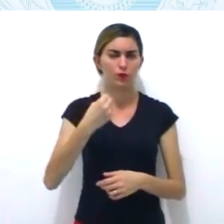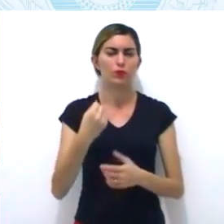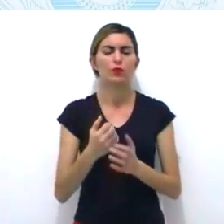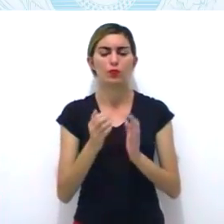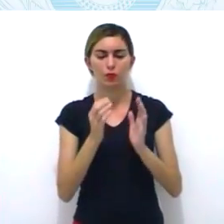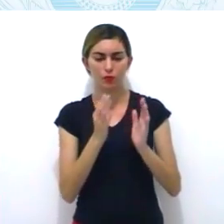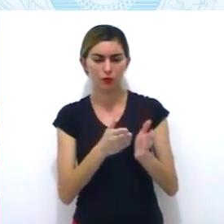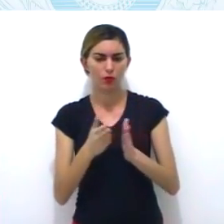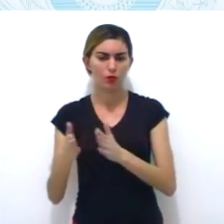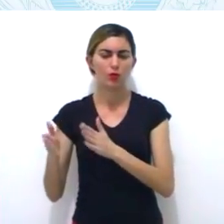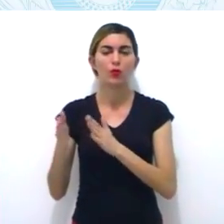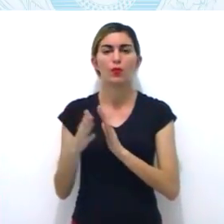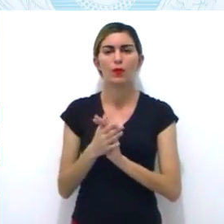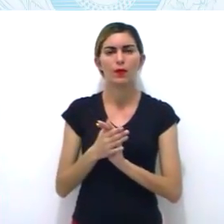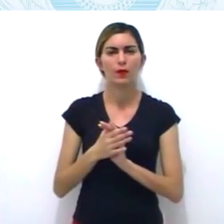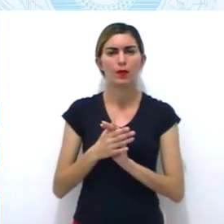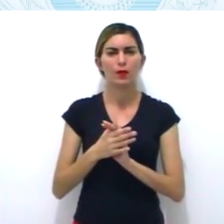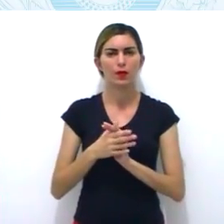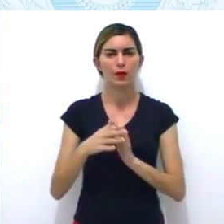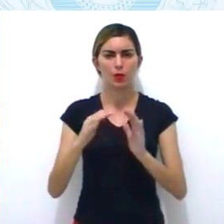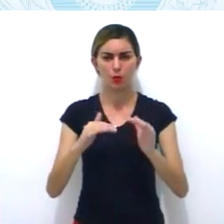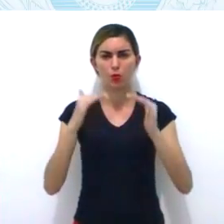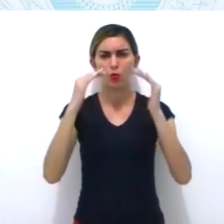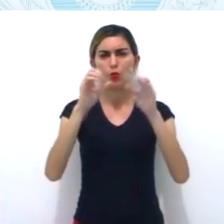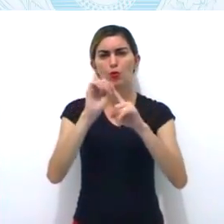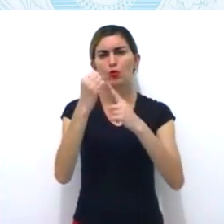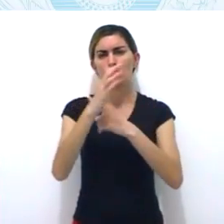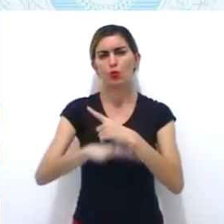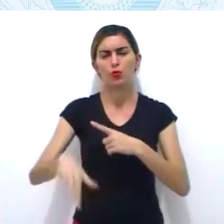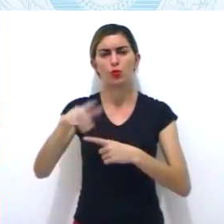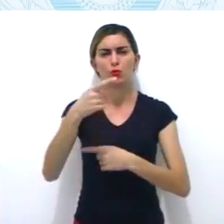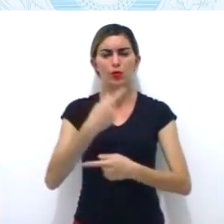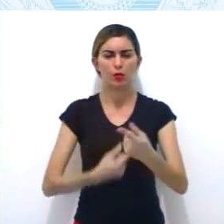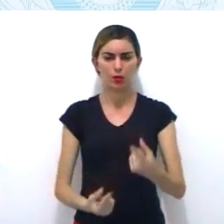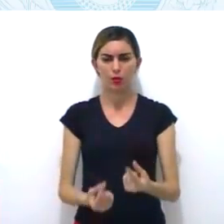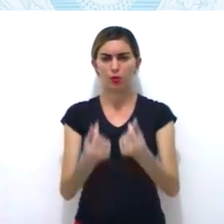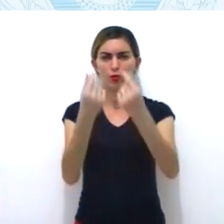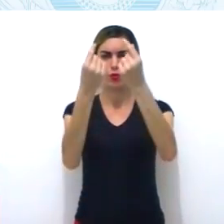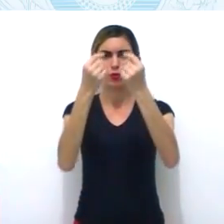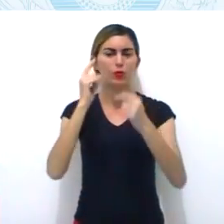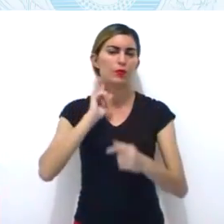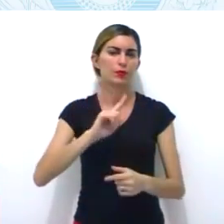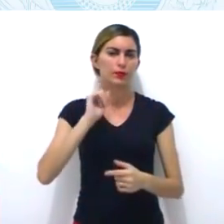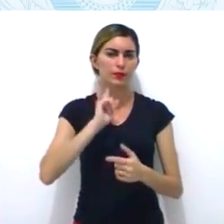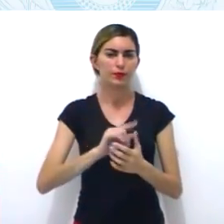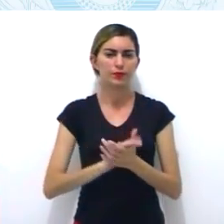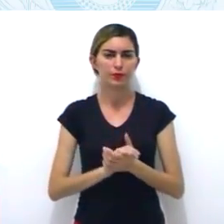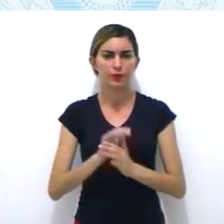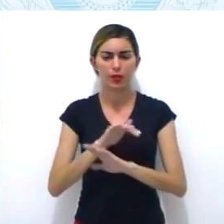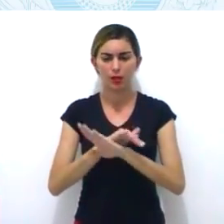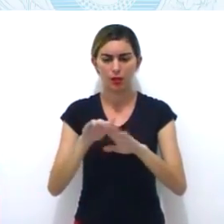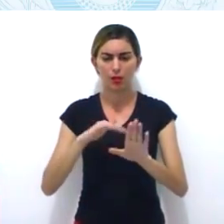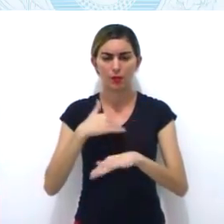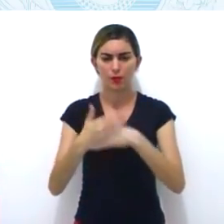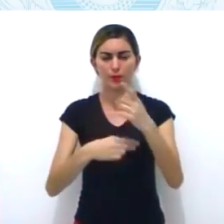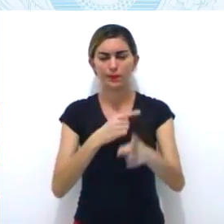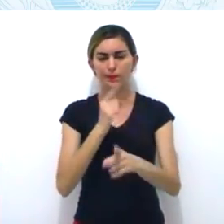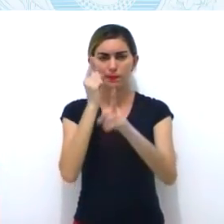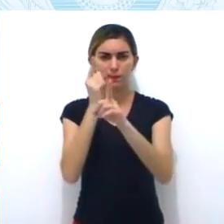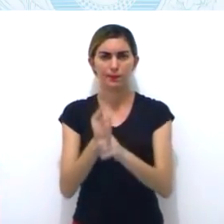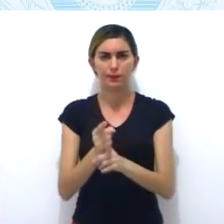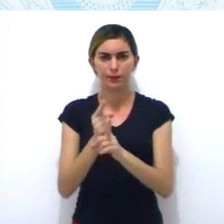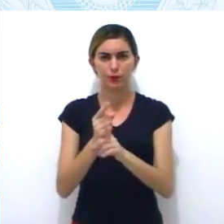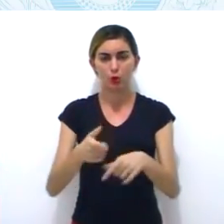sendo descoberta pela coroa portuguesa antes de ser iniciada. Então, como vocês observam, era uma